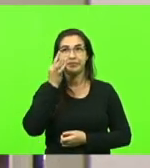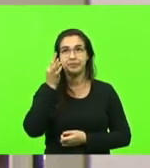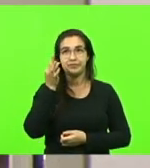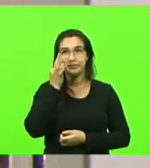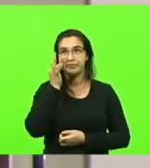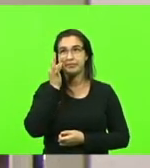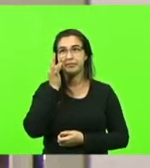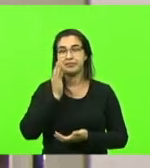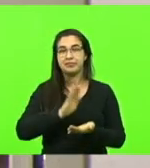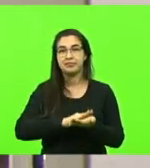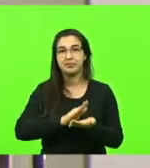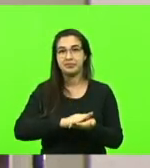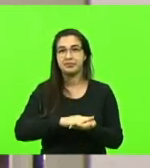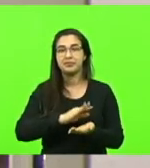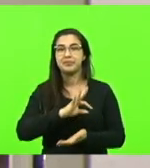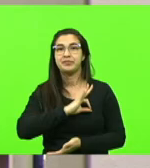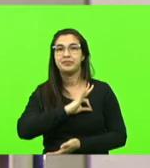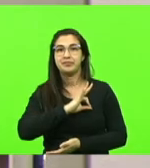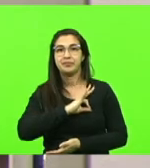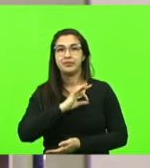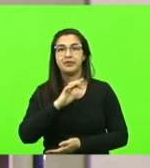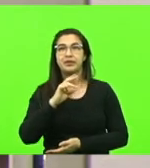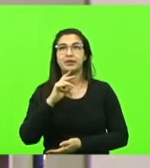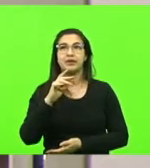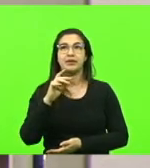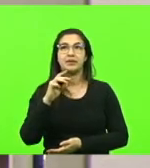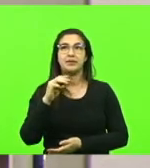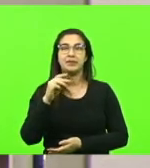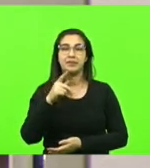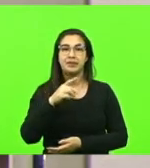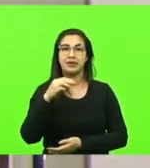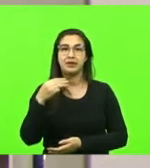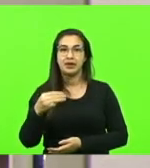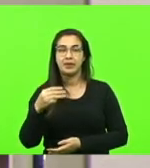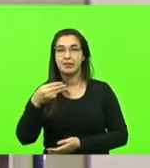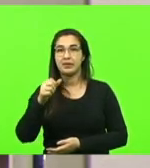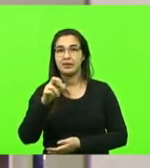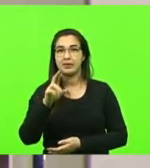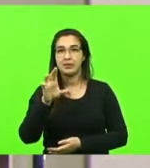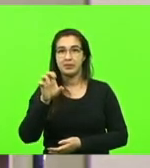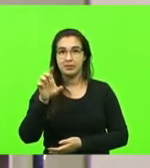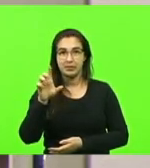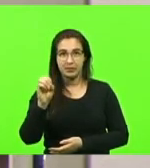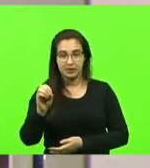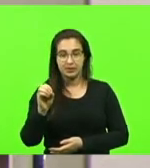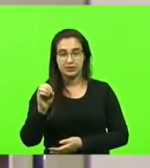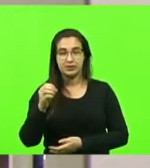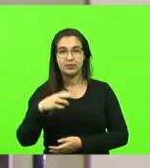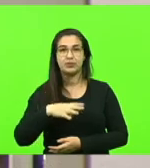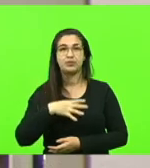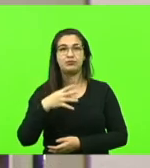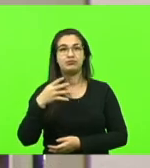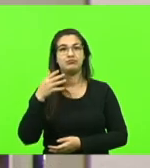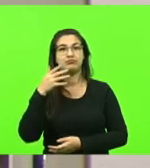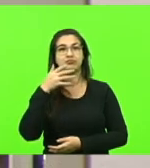aplausos ao cabo da Polícia Militar do Estado de Santa Catarina. Senhor Marcelo Guilherme Alves. Pelo ato de bravura ao salvar uma pessoa vítima de acidente de trabalho